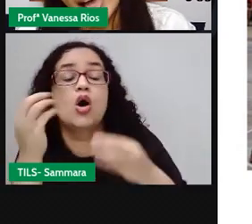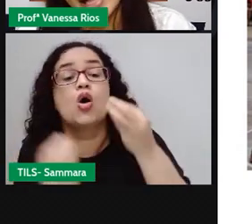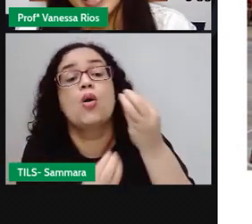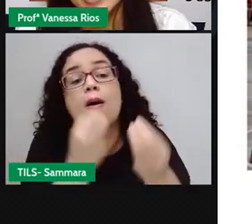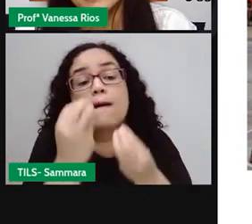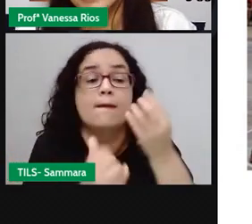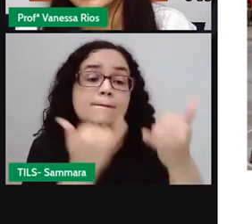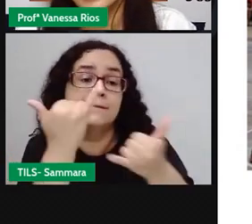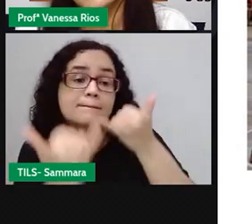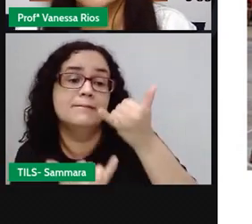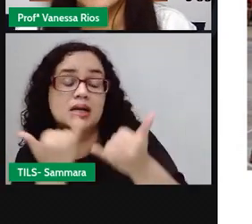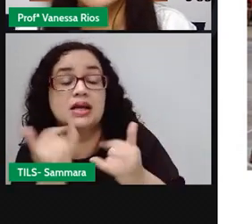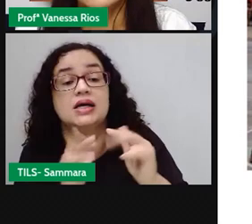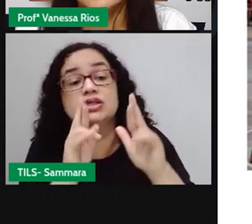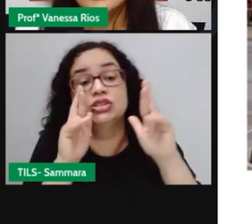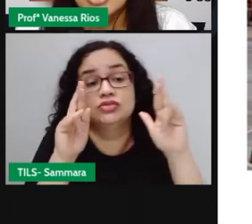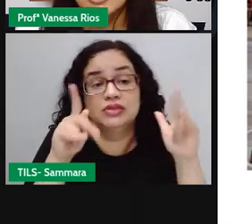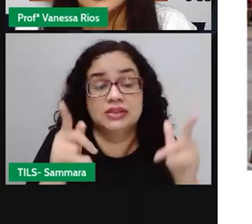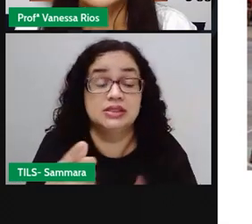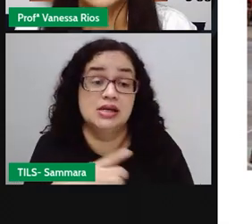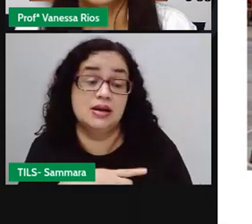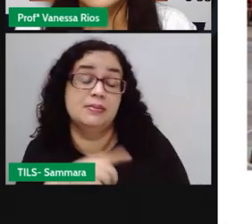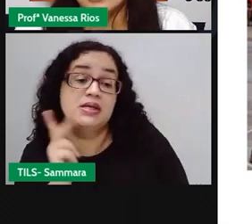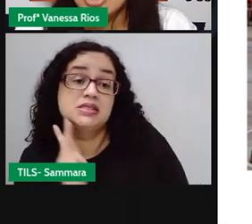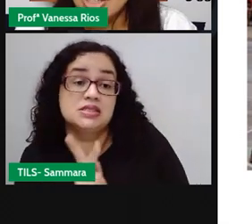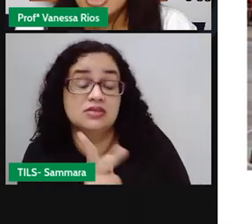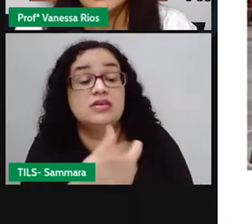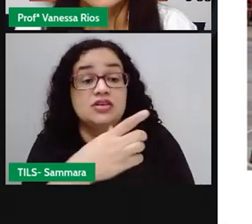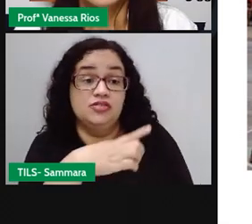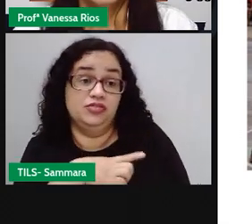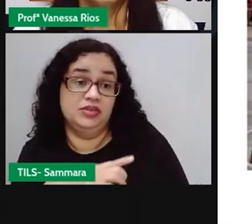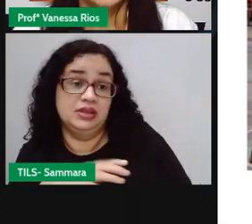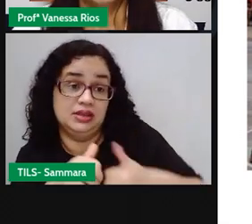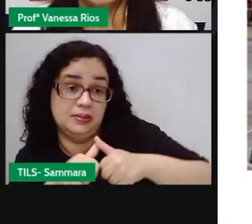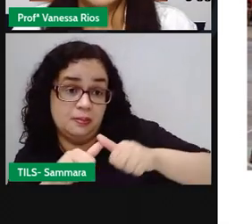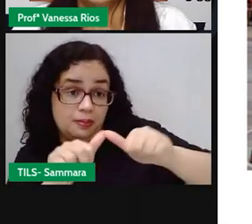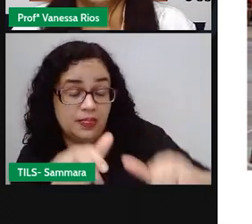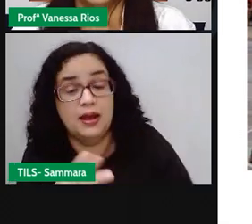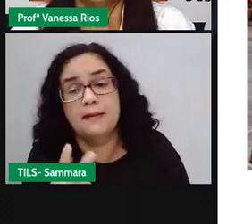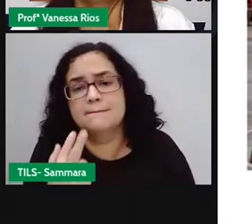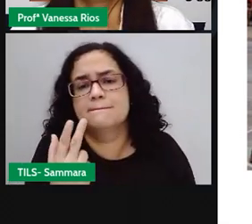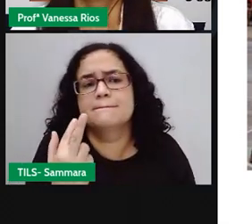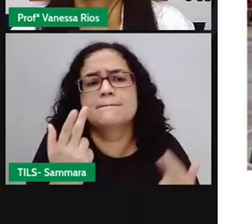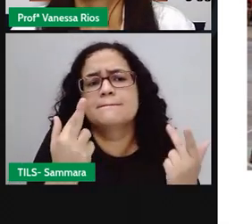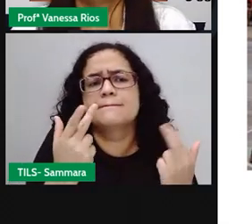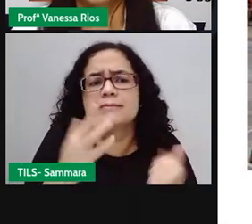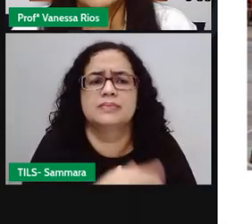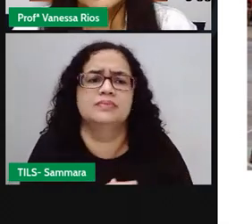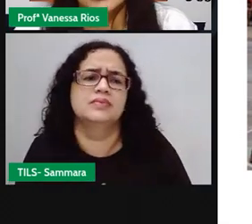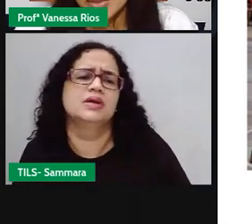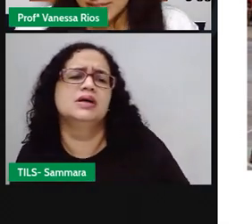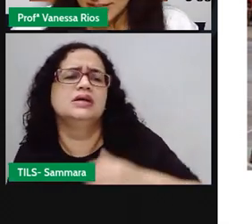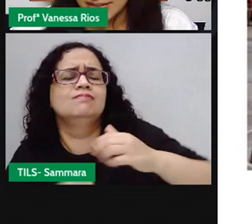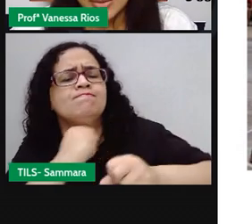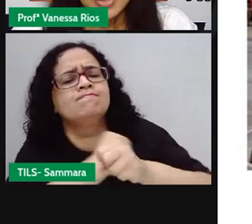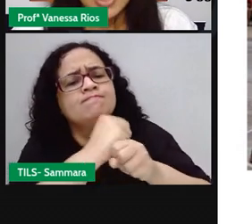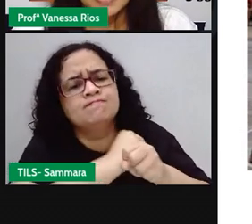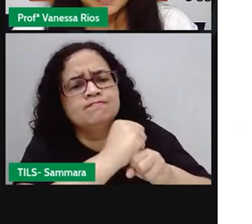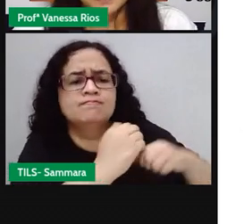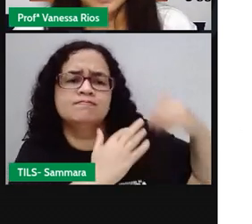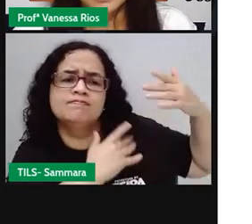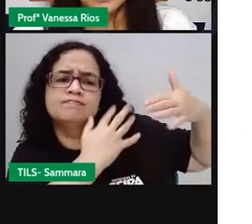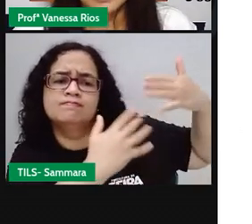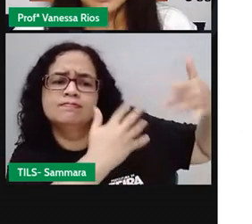brincar. Mas elas persistem e existem, mesmo passando aí muitos e muitos anos.